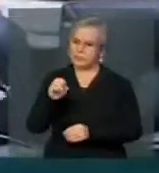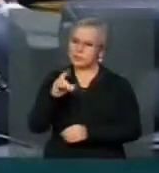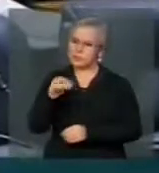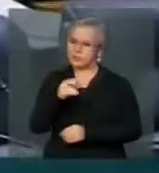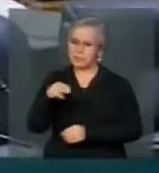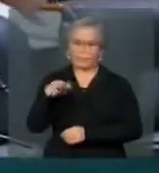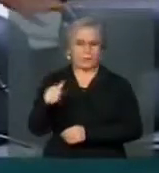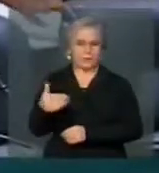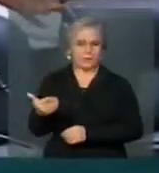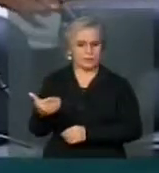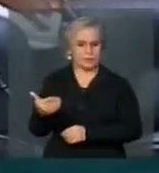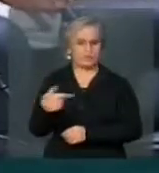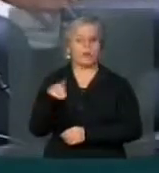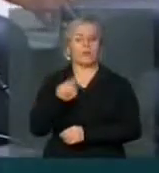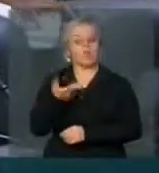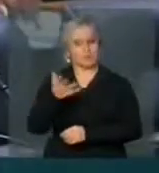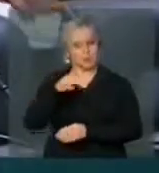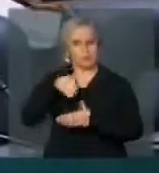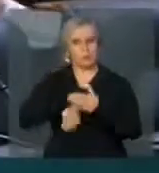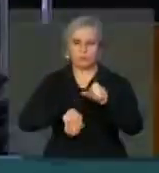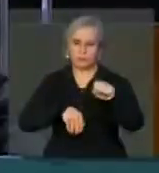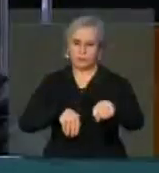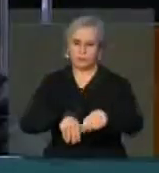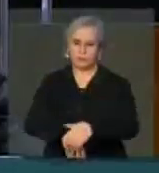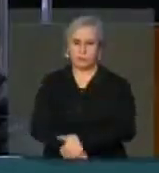Nesse sentido, nós queremos encaminhar o voto sim Democratas